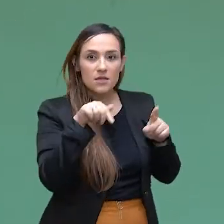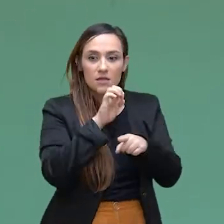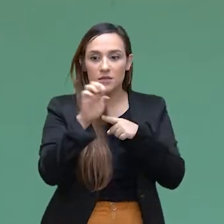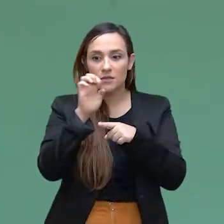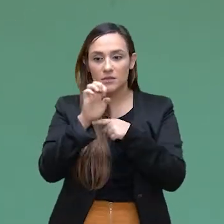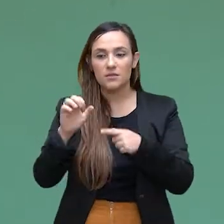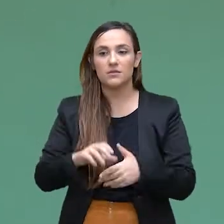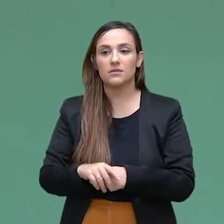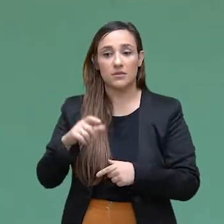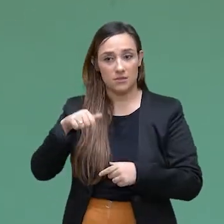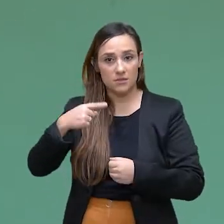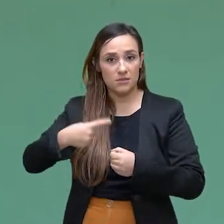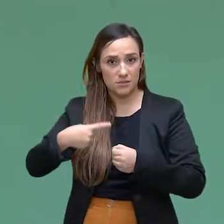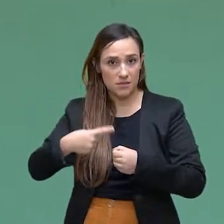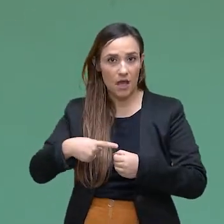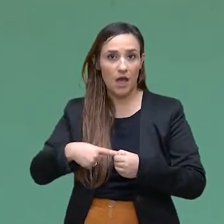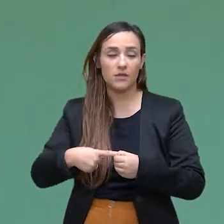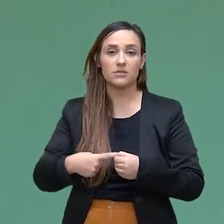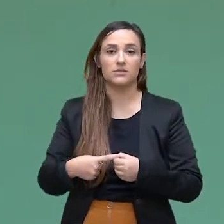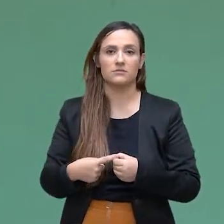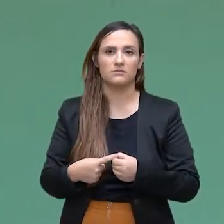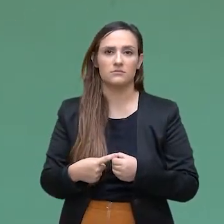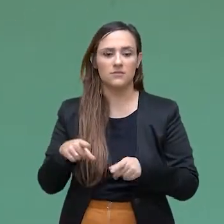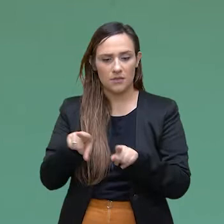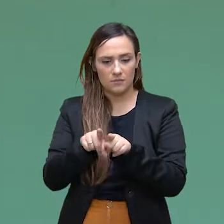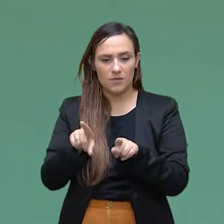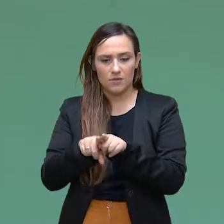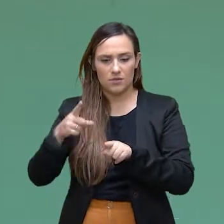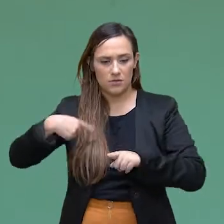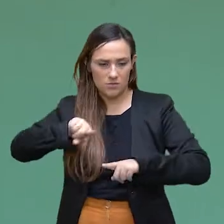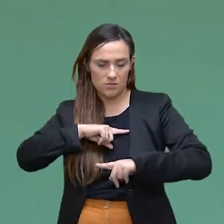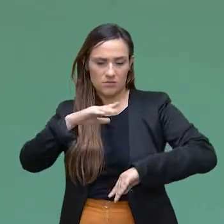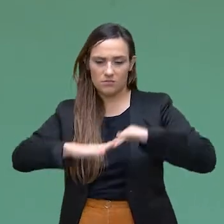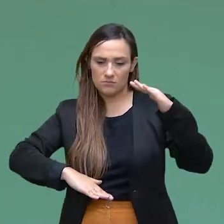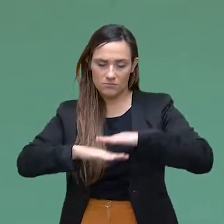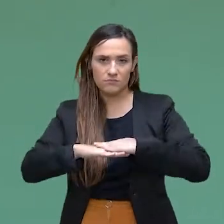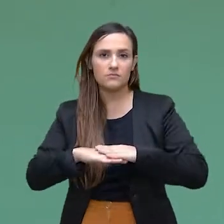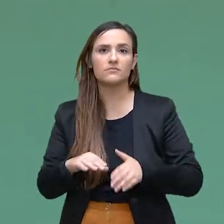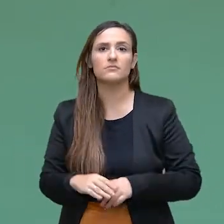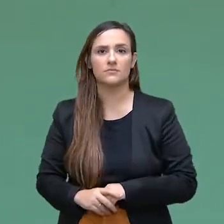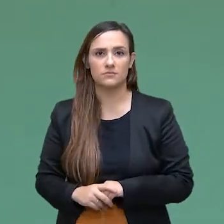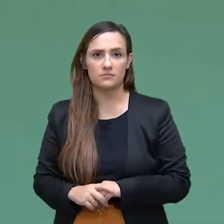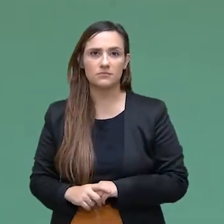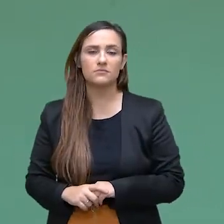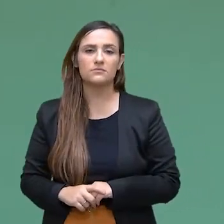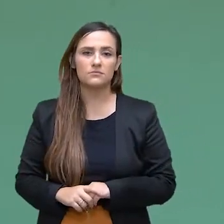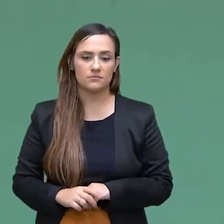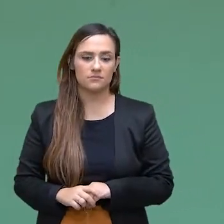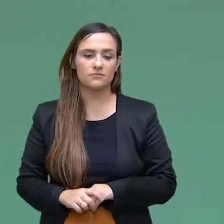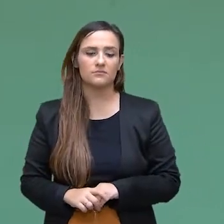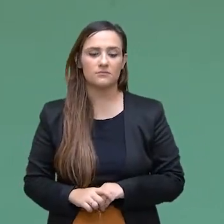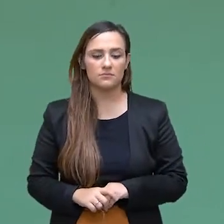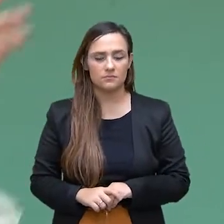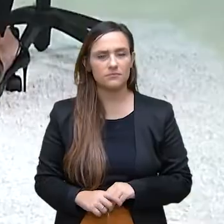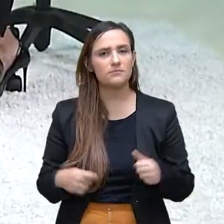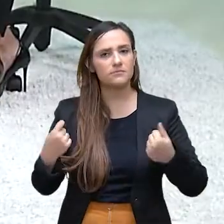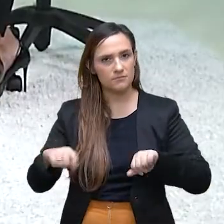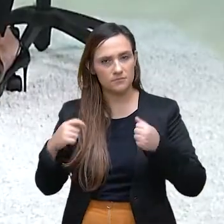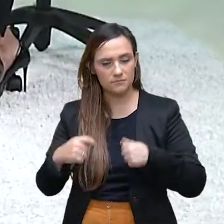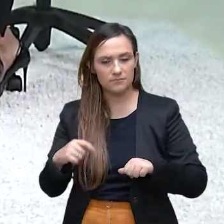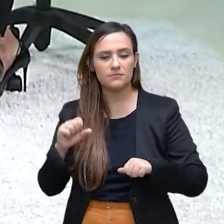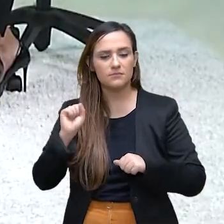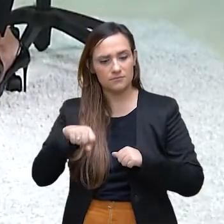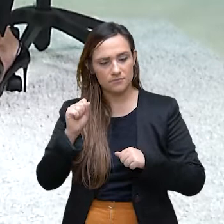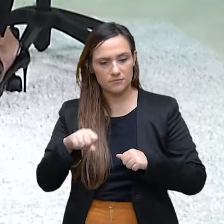aqui no nosso Estado, na nossa cidade, e na nossa carreira, para a gente poder seguir e servir como